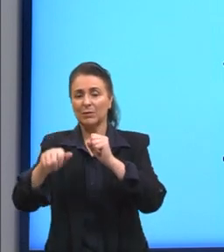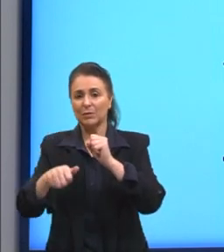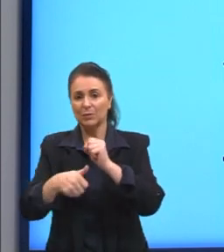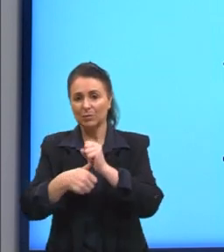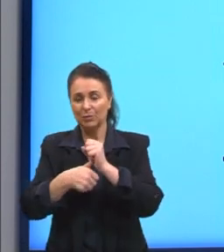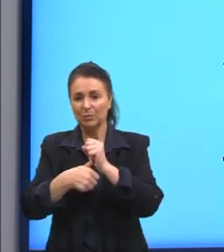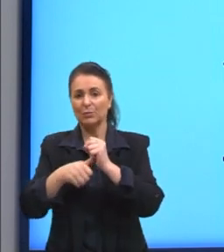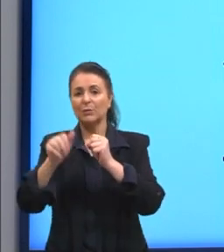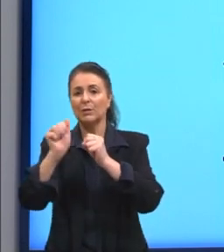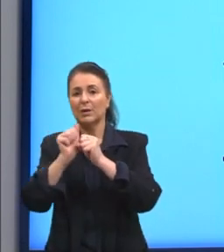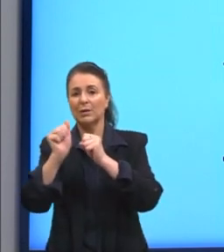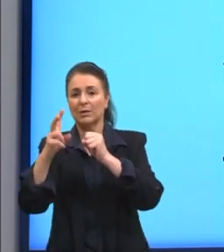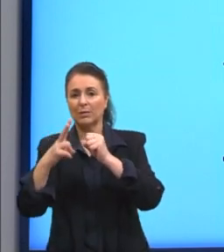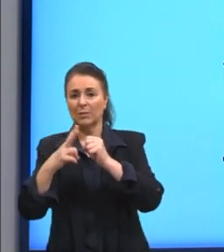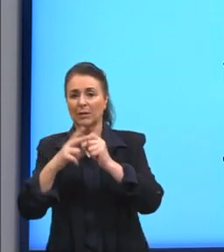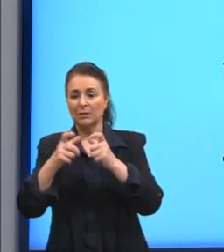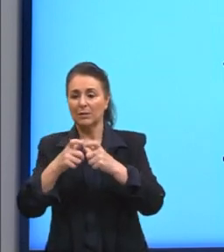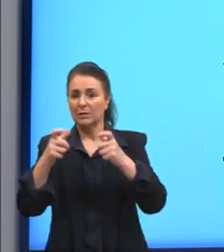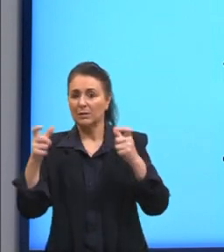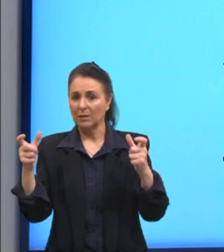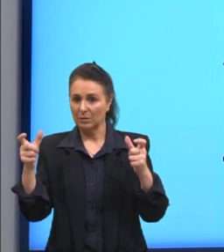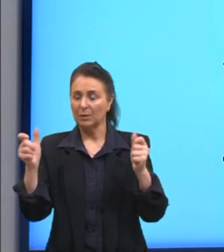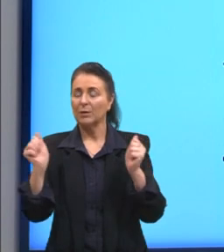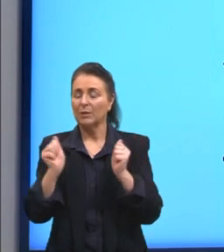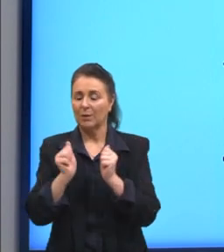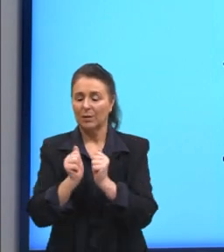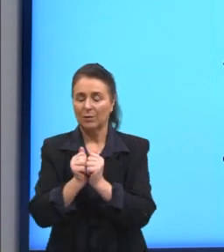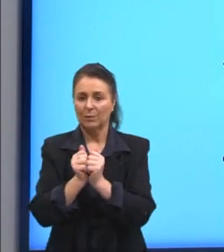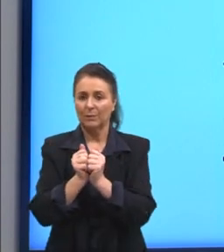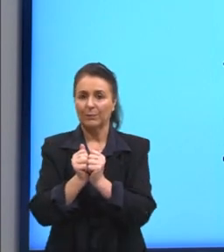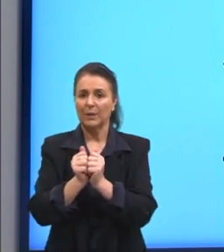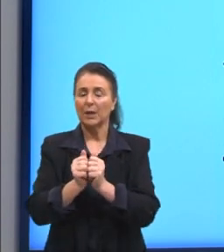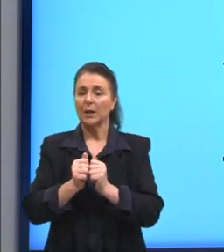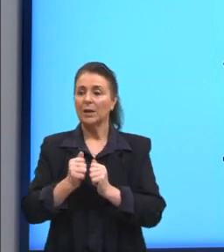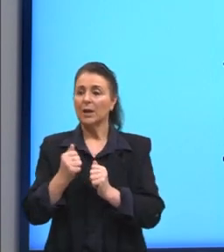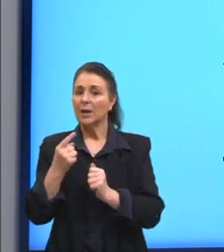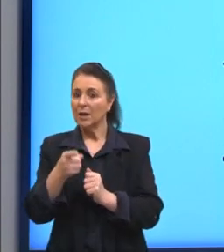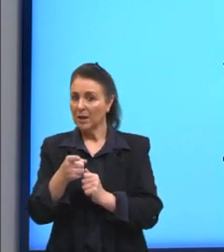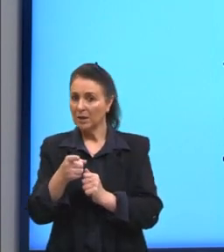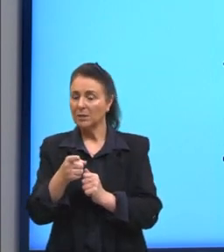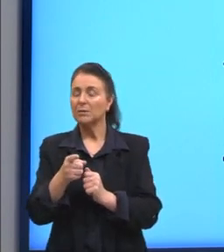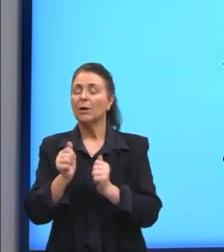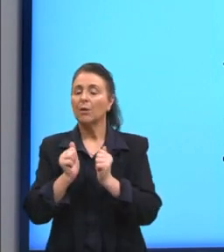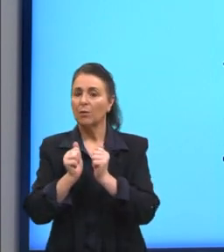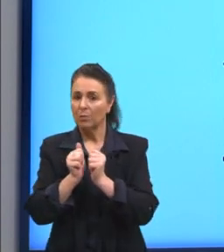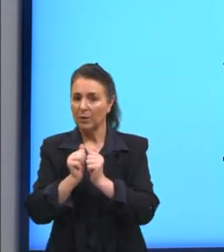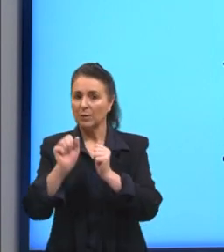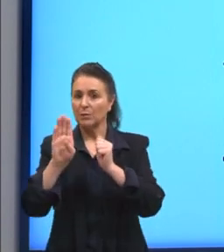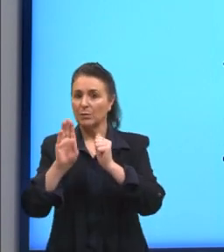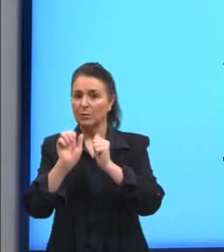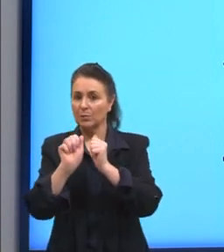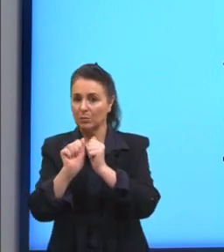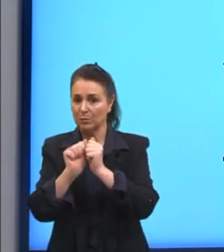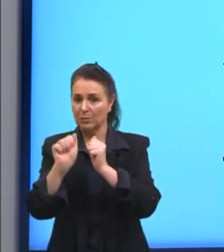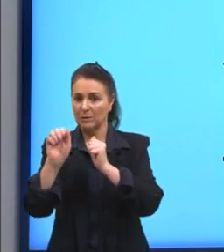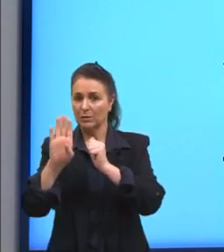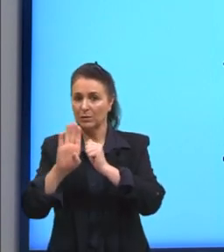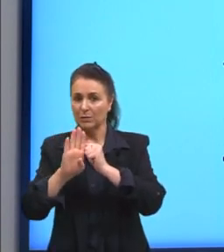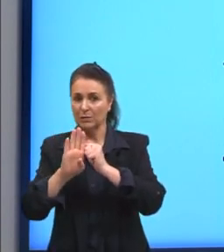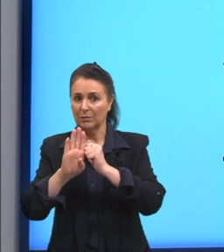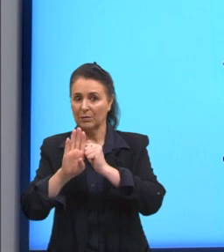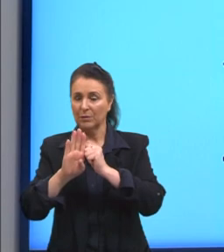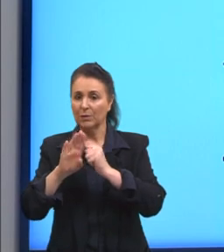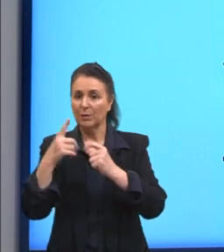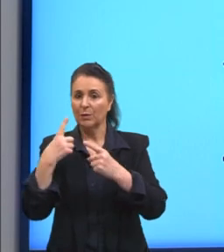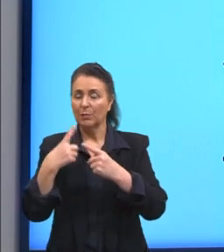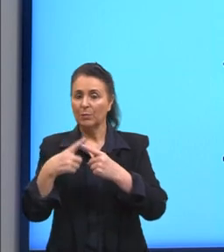intensidade podem acompanhar. Eles são os únicos que vão acompanhar substantivos. Porque